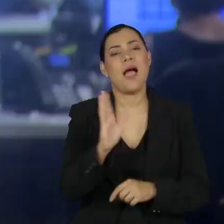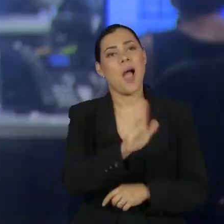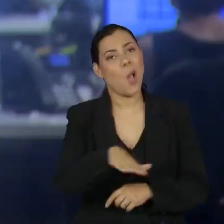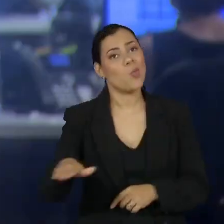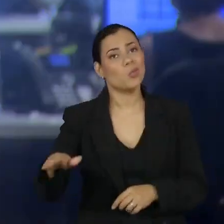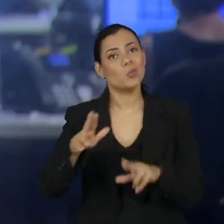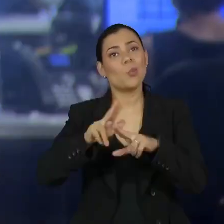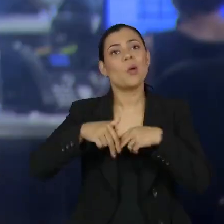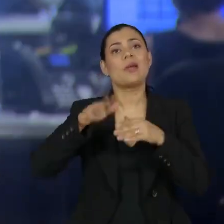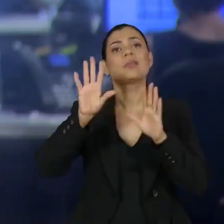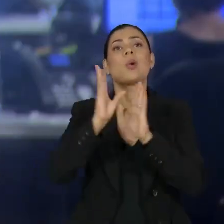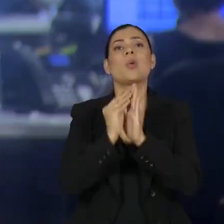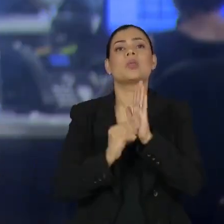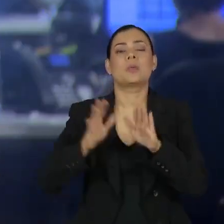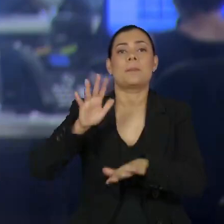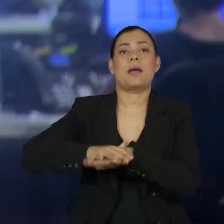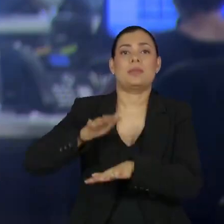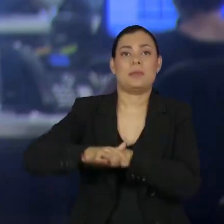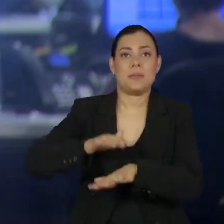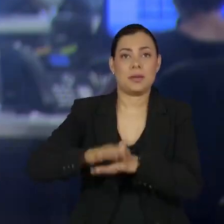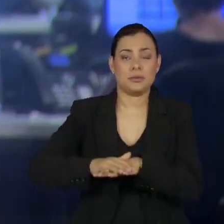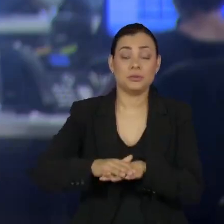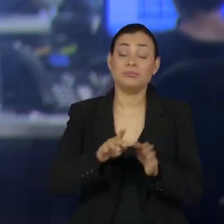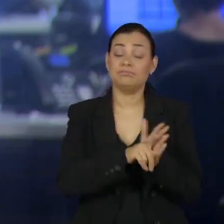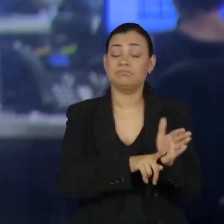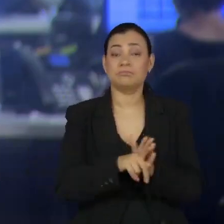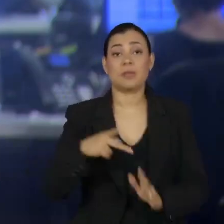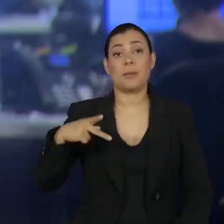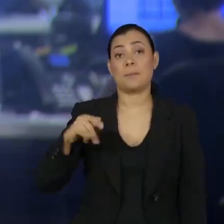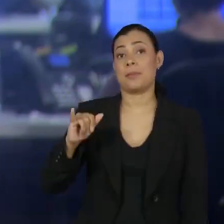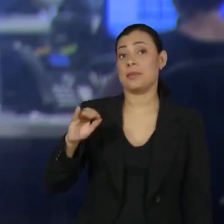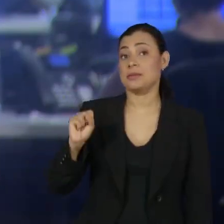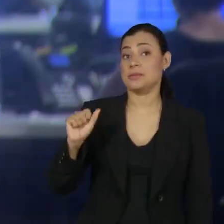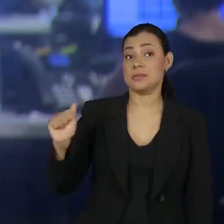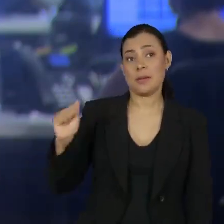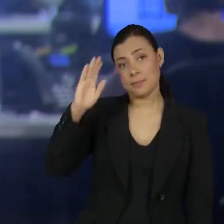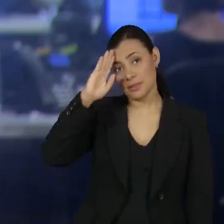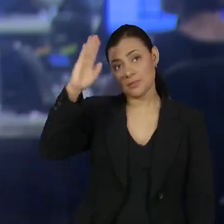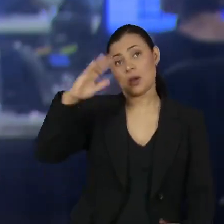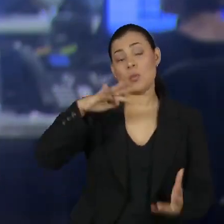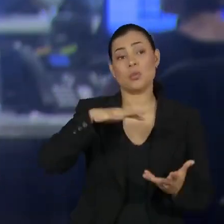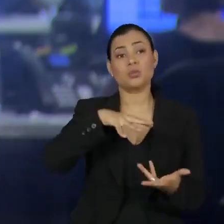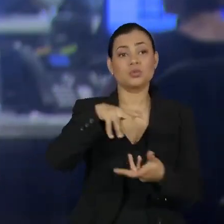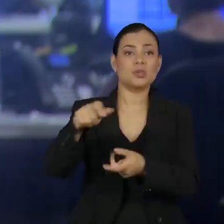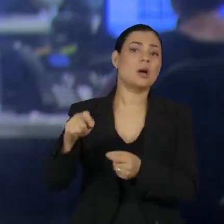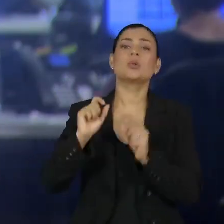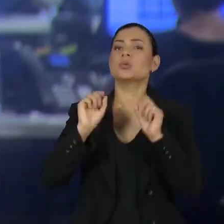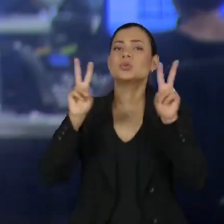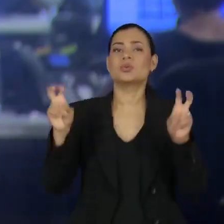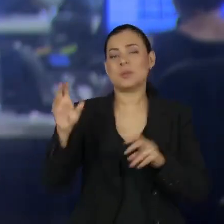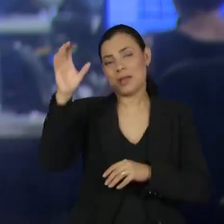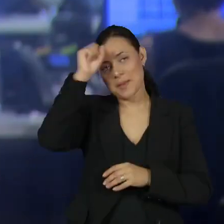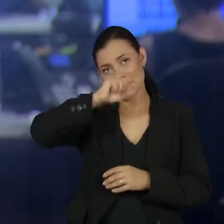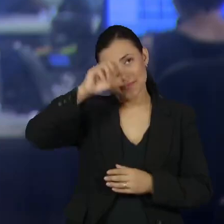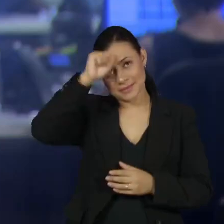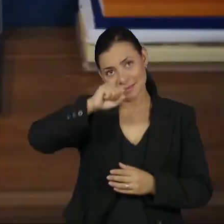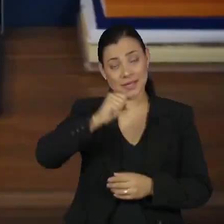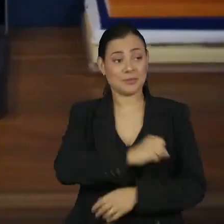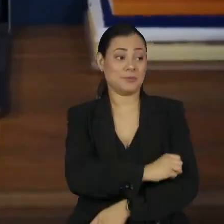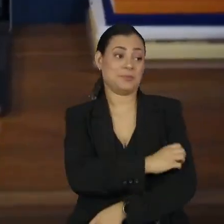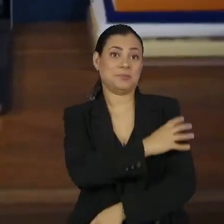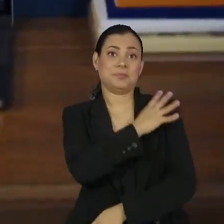É o que mostram os resultados do PISA, a principal avaliação internacional sobre aprendizado na educação básica.